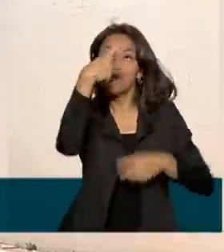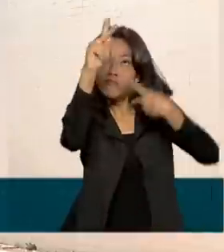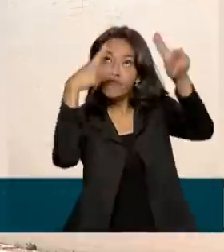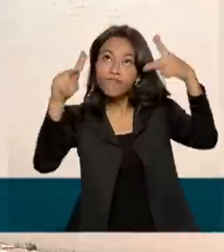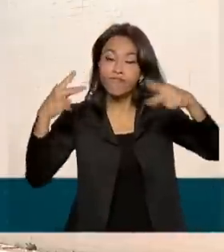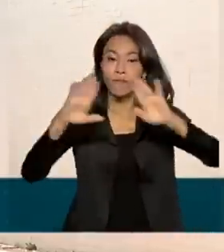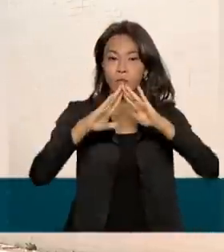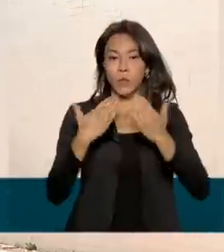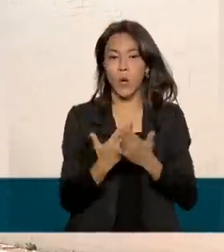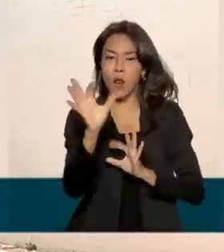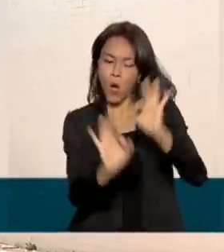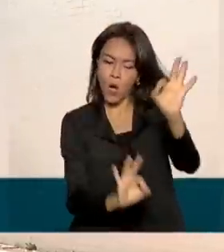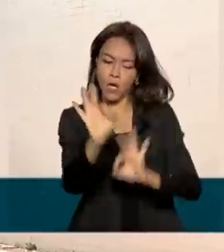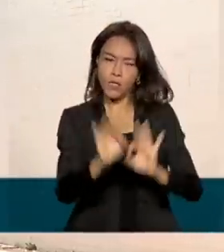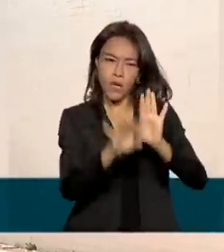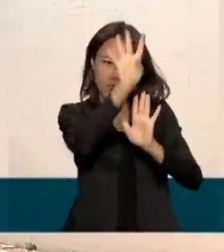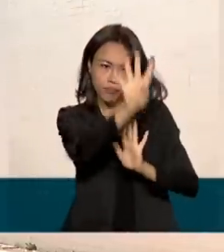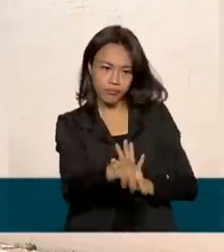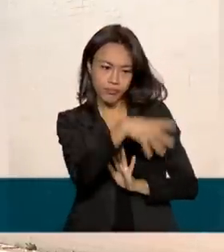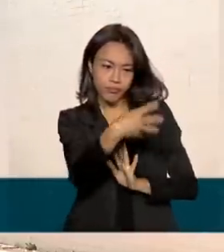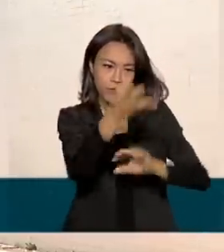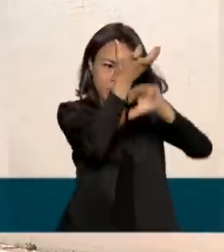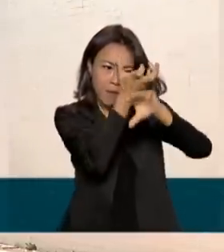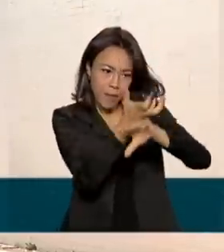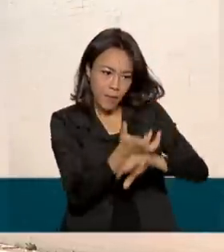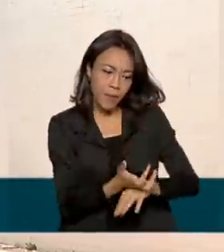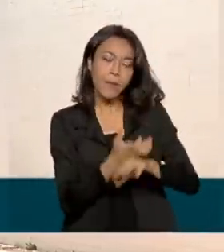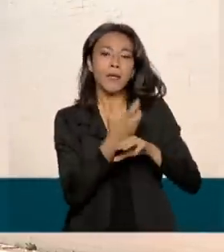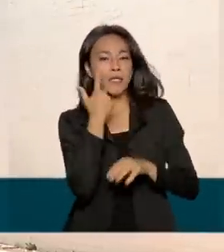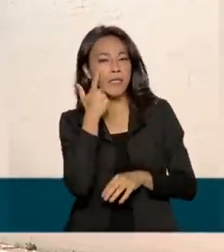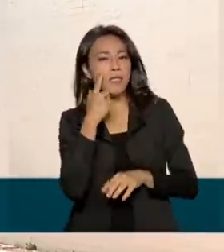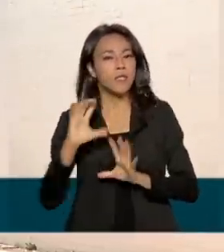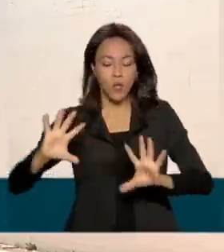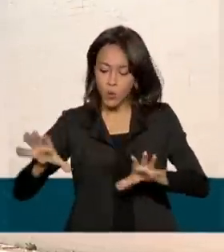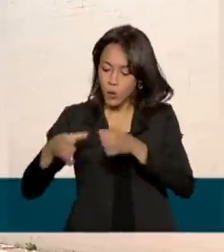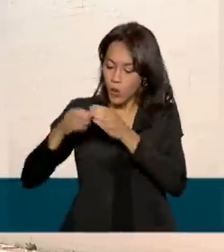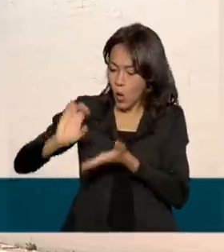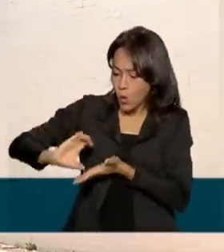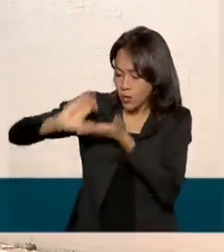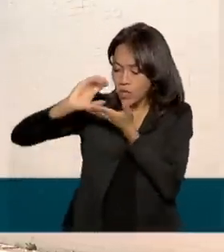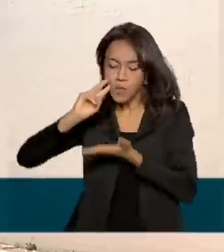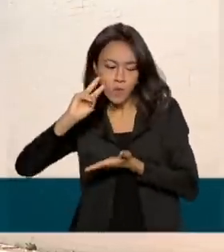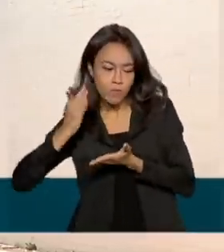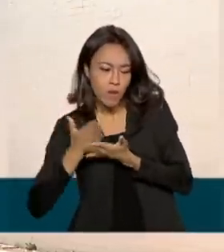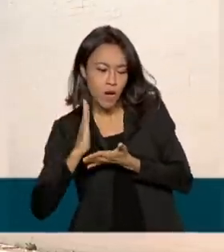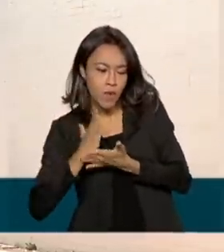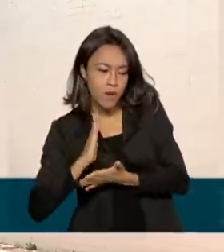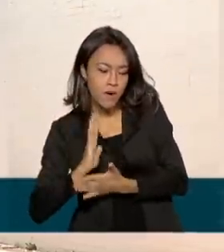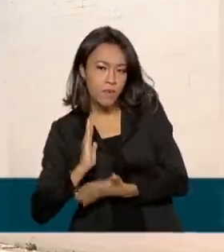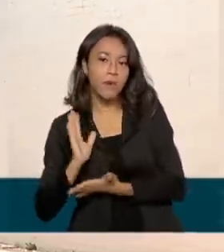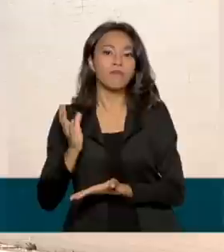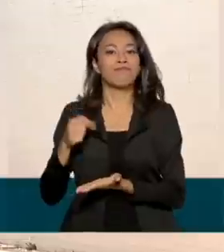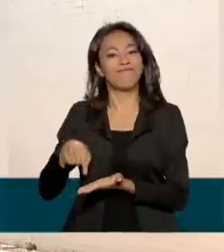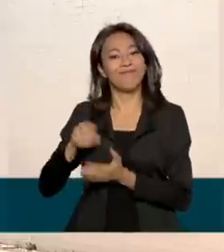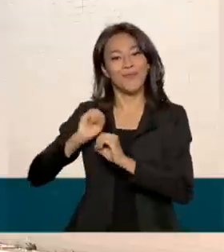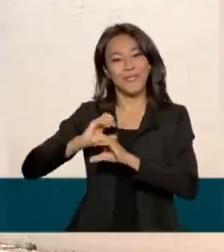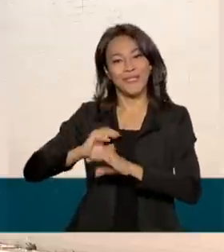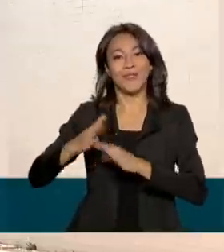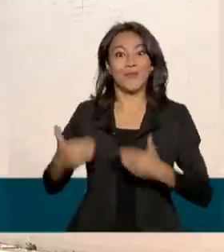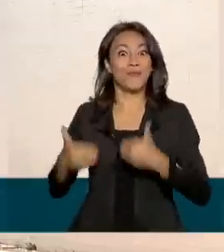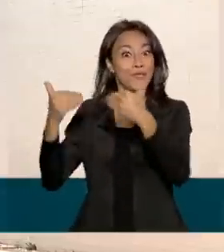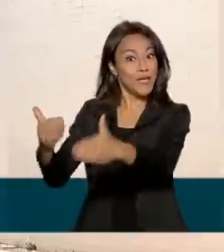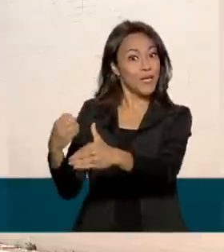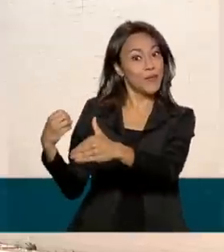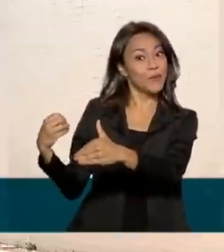planejamentos curriculares e submeter a aprovação dos conselhos estaduais de educação. Segundo o Ministério da Educação,